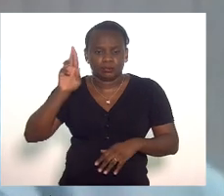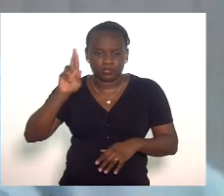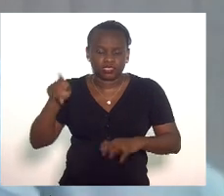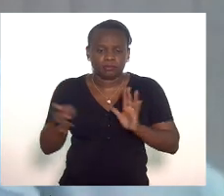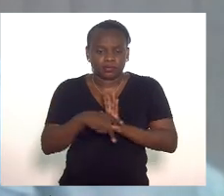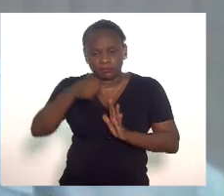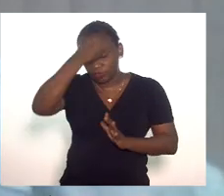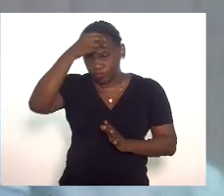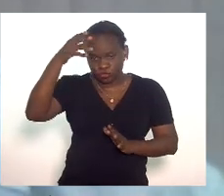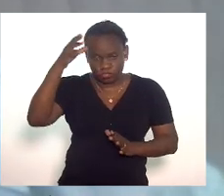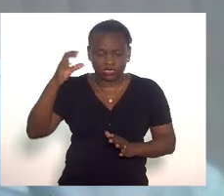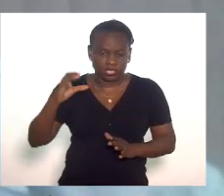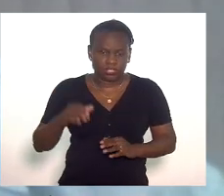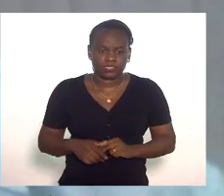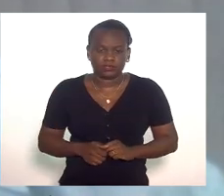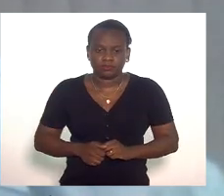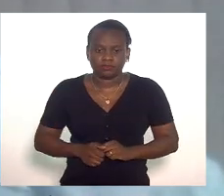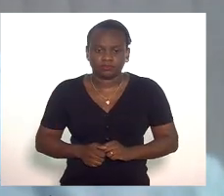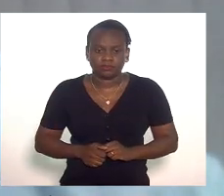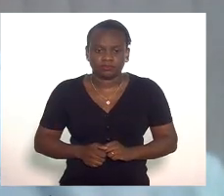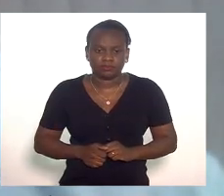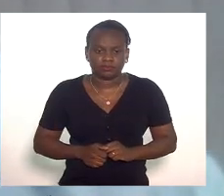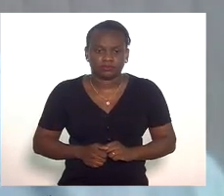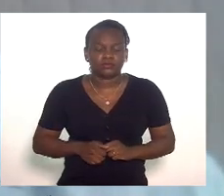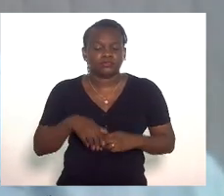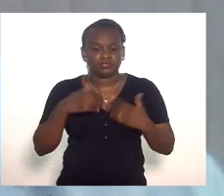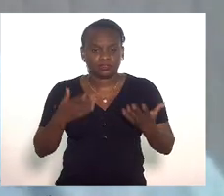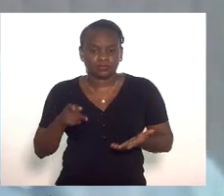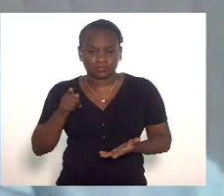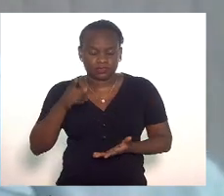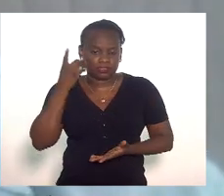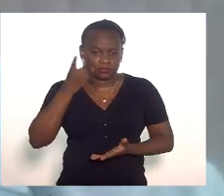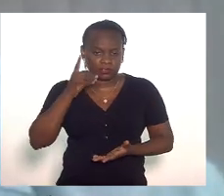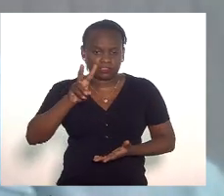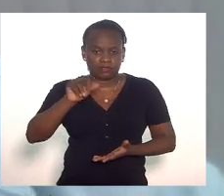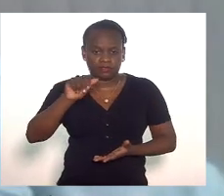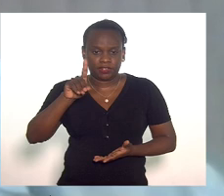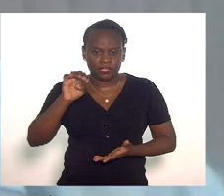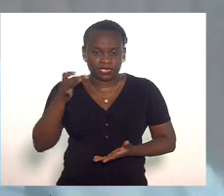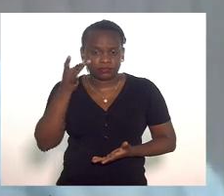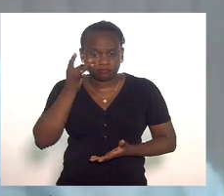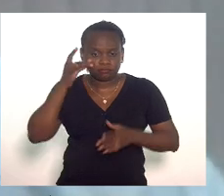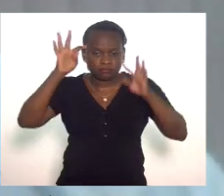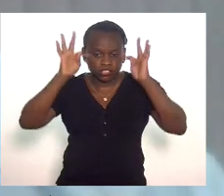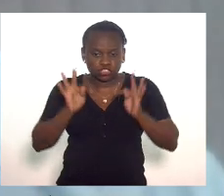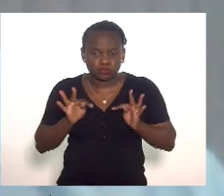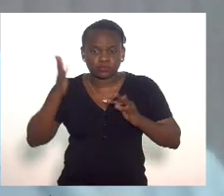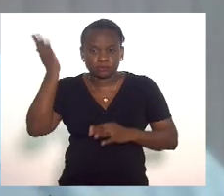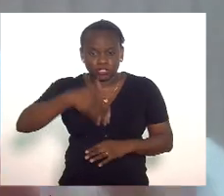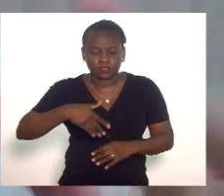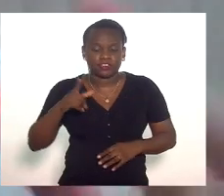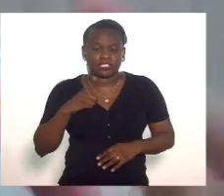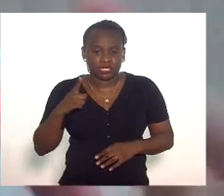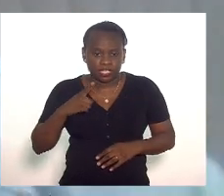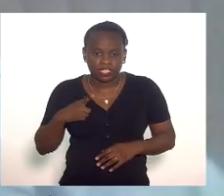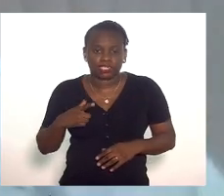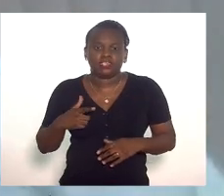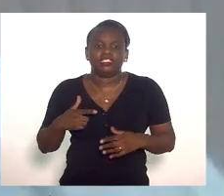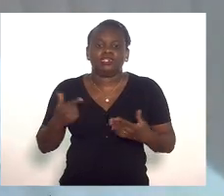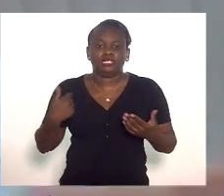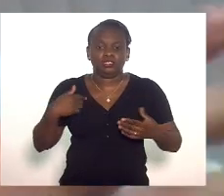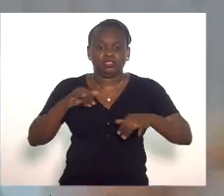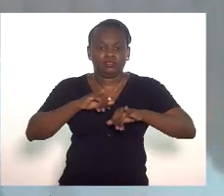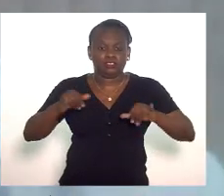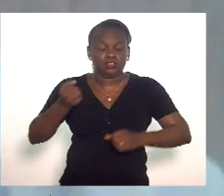prefeitura de Niterói vossa excelência deputado Valdeck é testemunha disso do meu pronunciamento